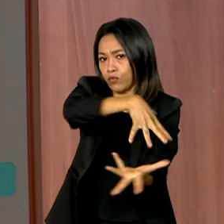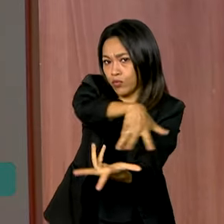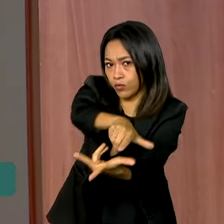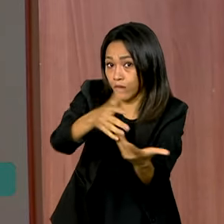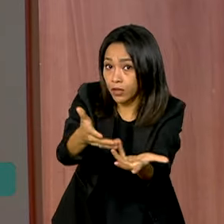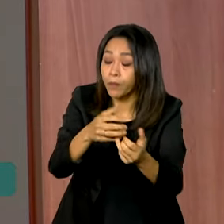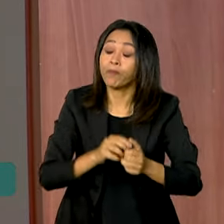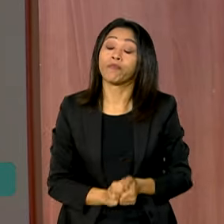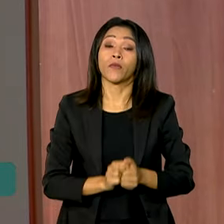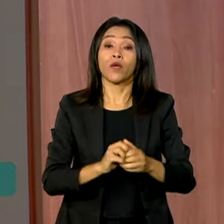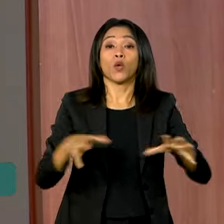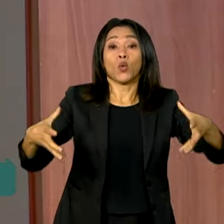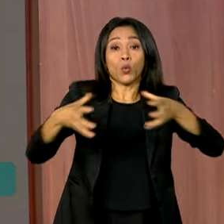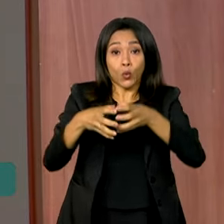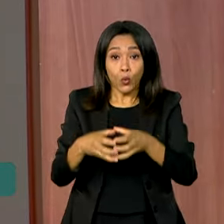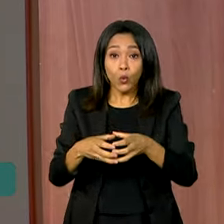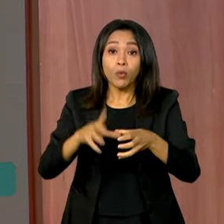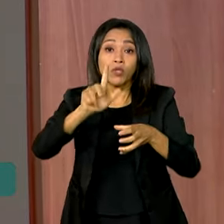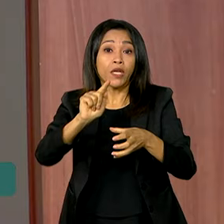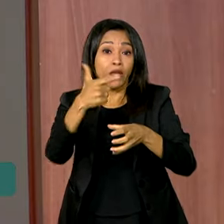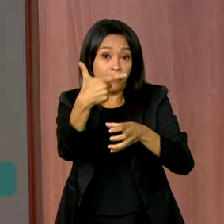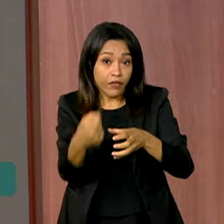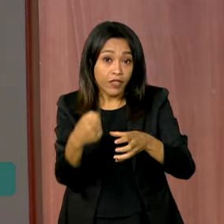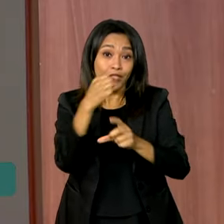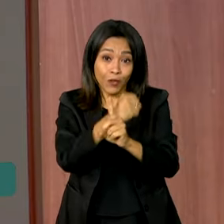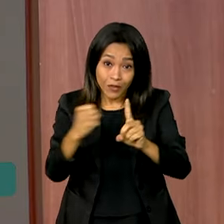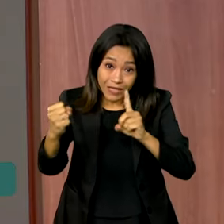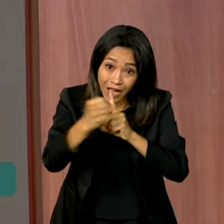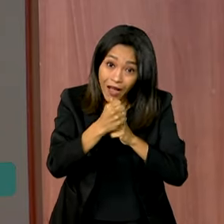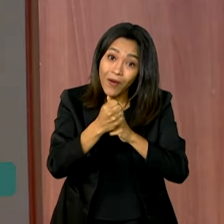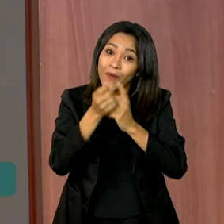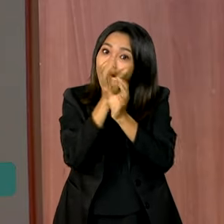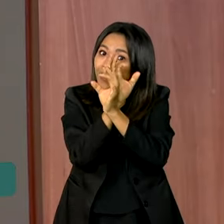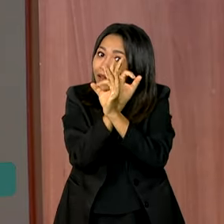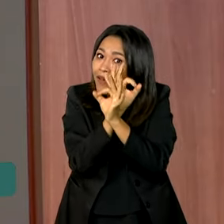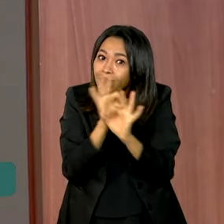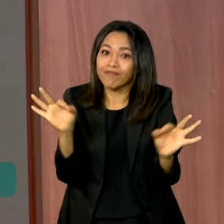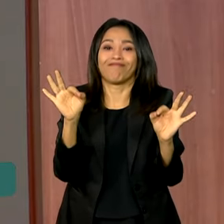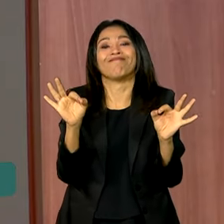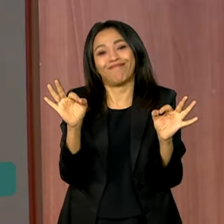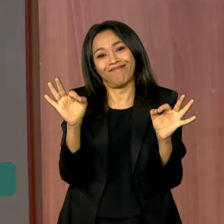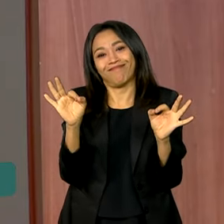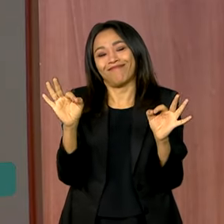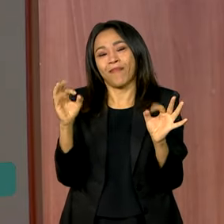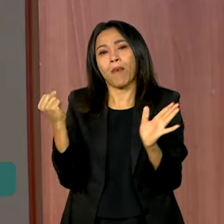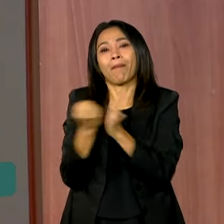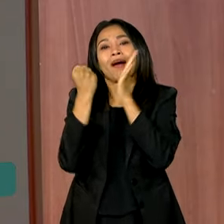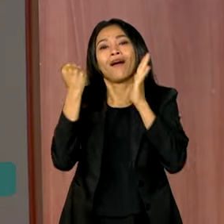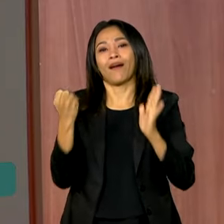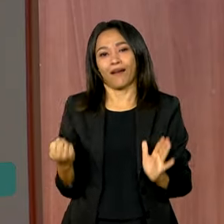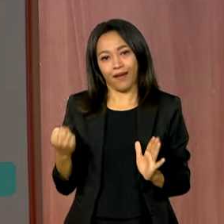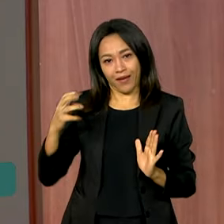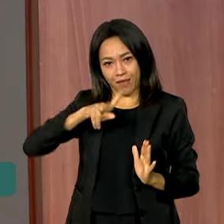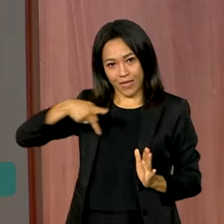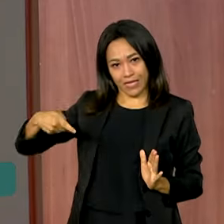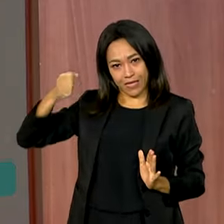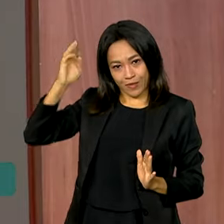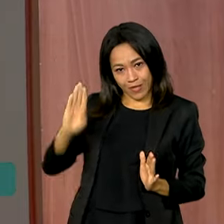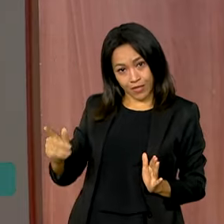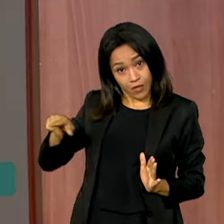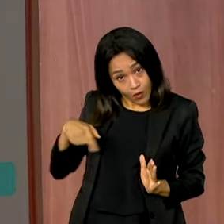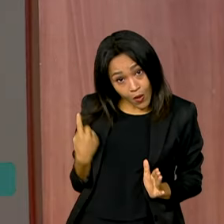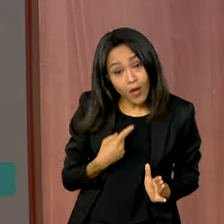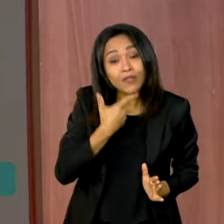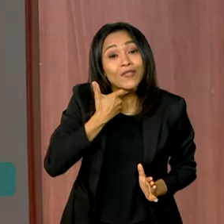Então, o G20 social é um dos grandes legados do G20, da presidência brasileira. Então, é necessário, e o nosso desejo, nossa